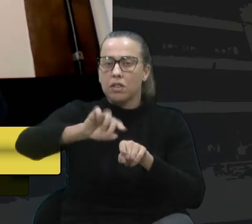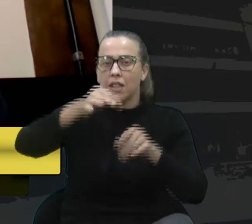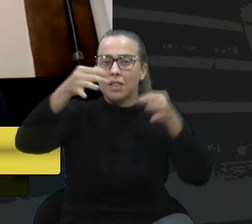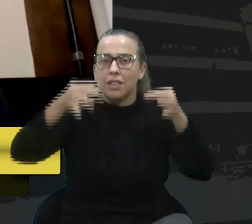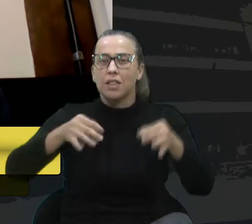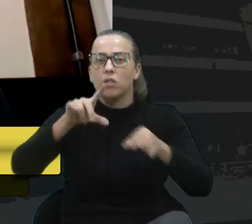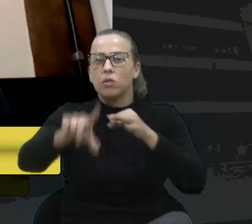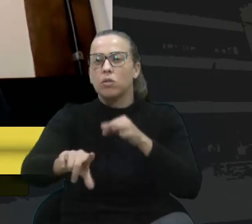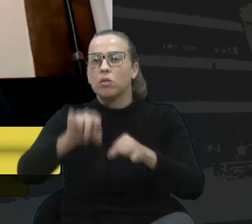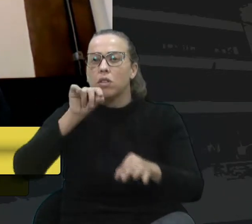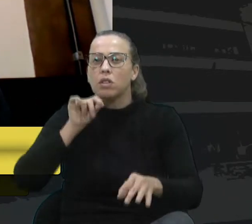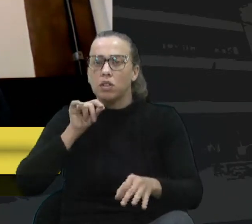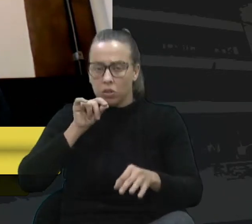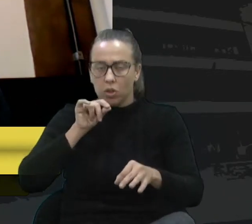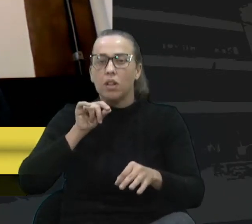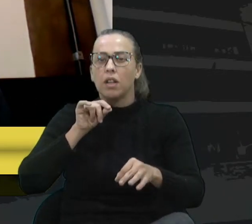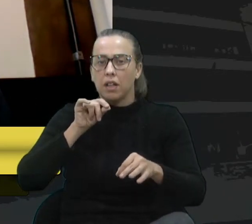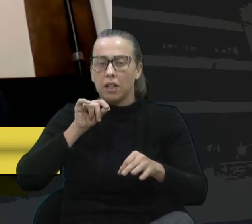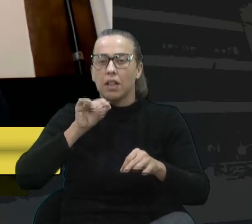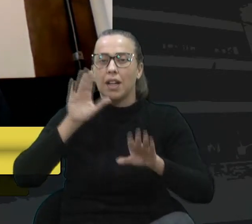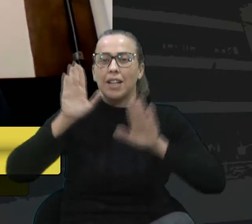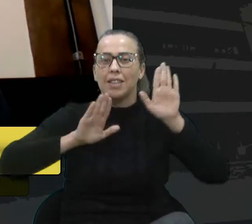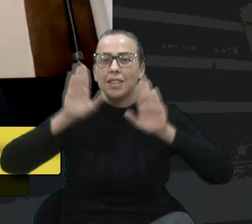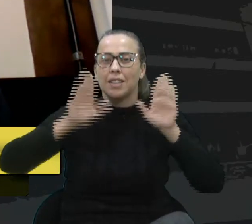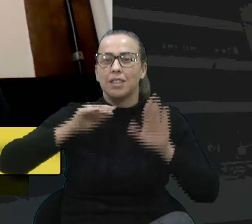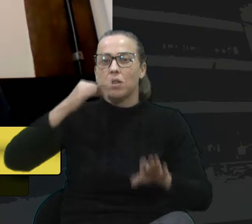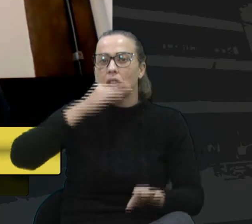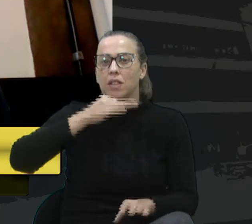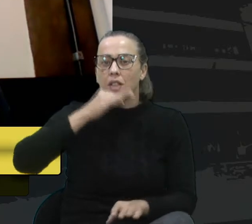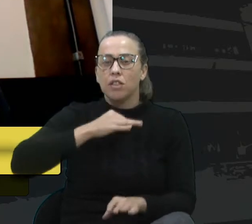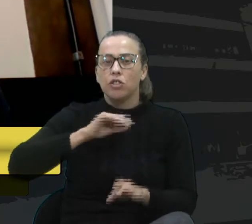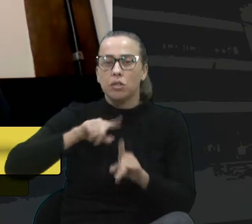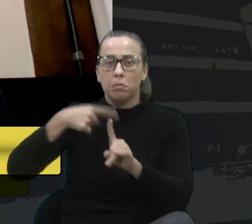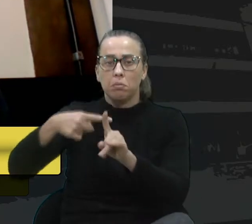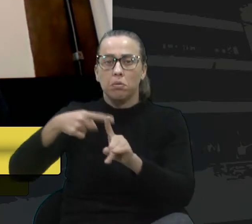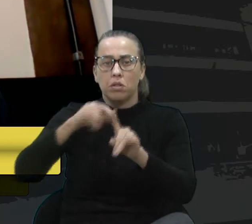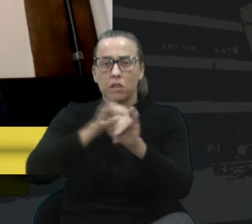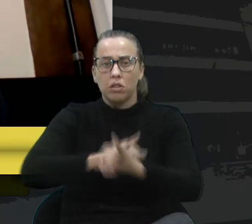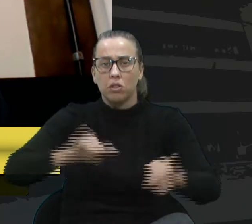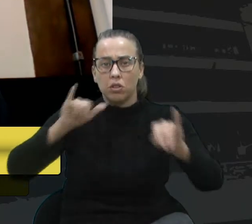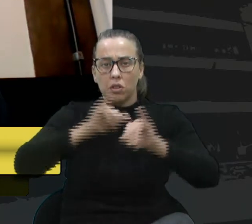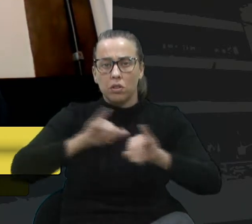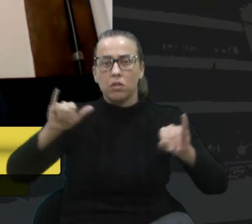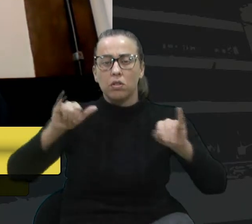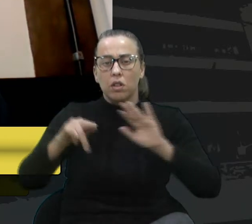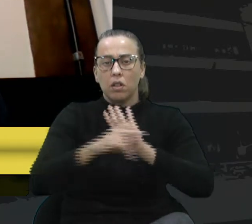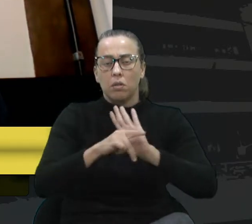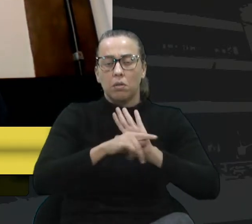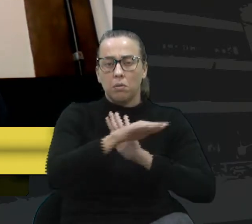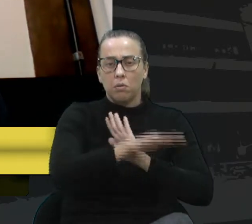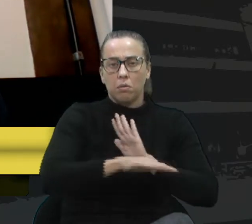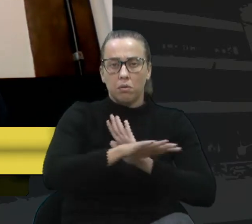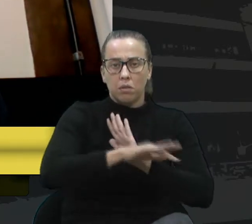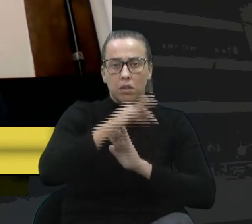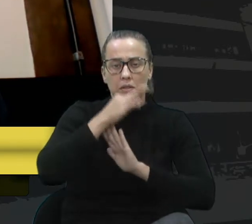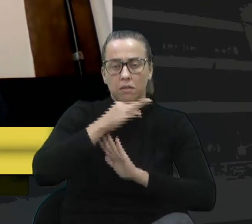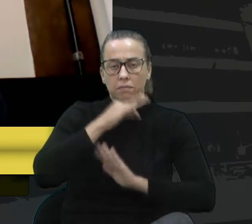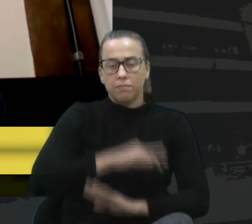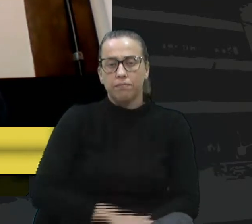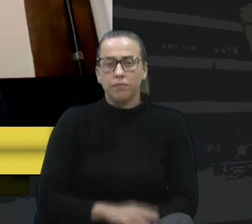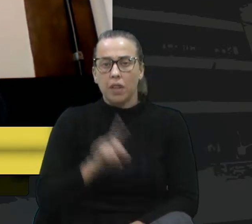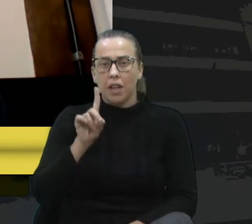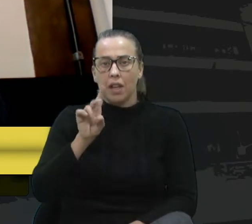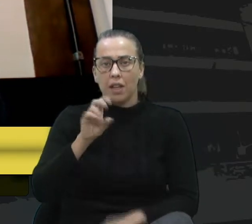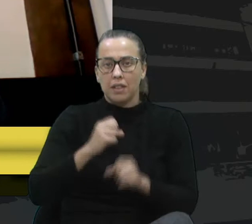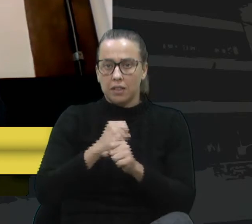modalidade para licitações de Caxias, já surtiu um efeito positivo nas contas públicas do município. Após 15